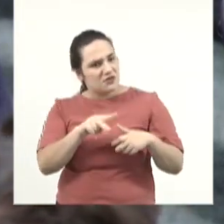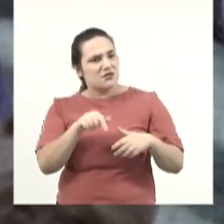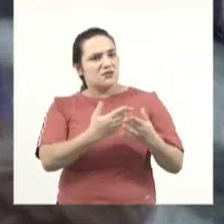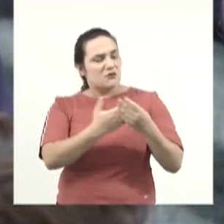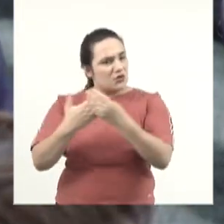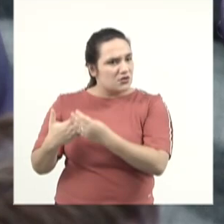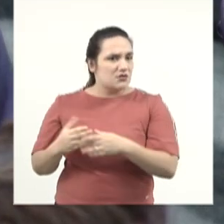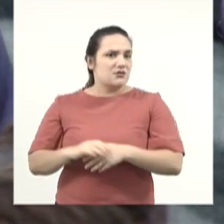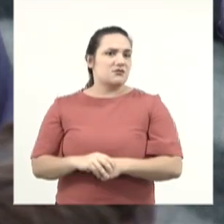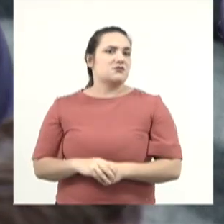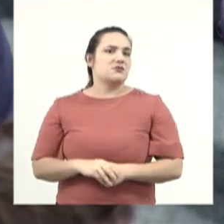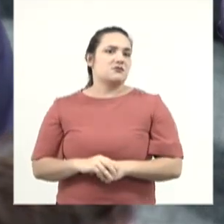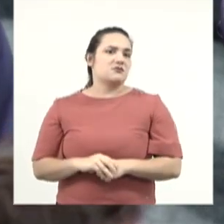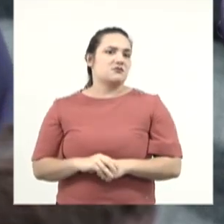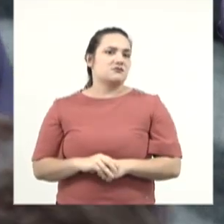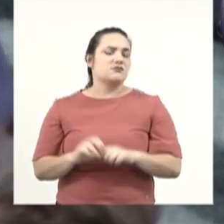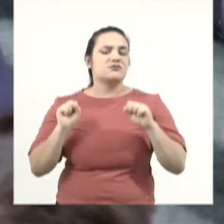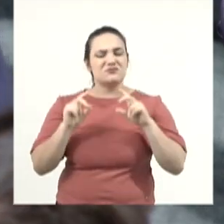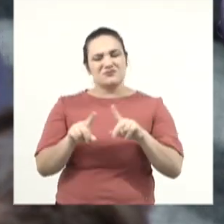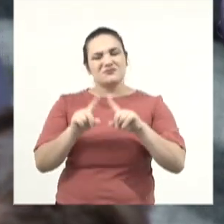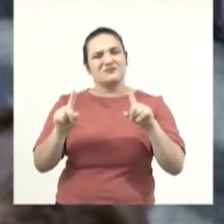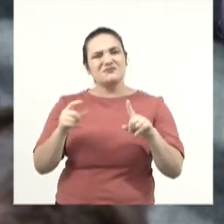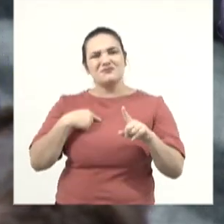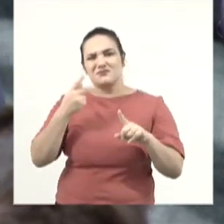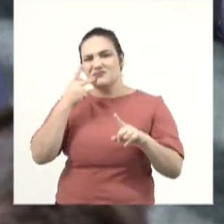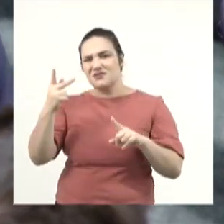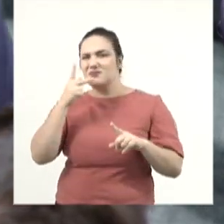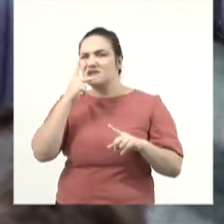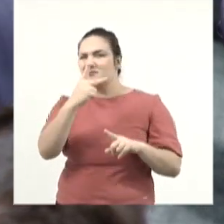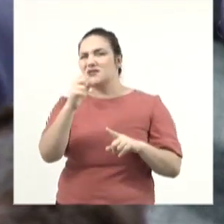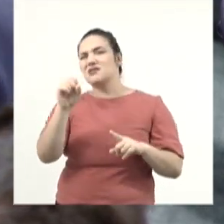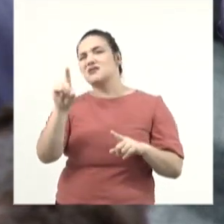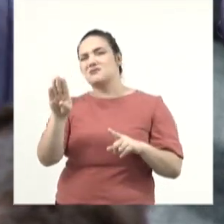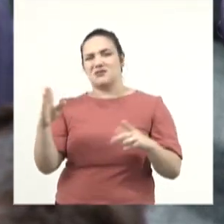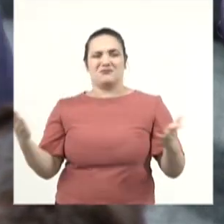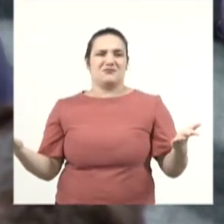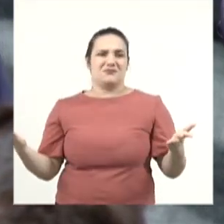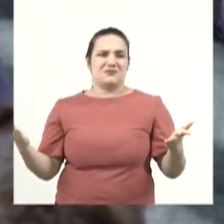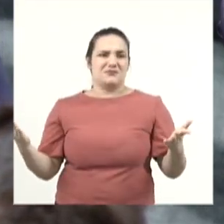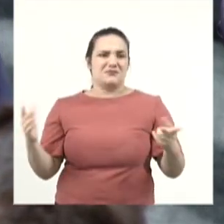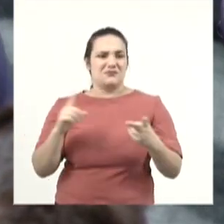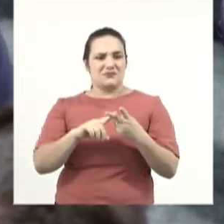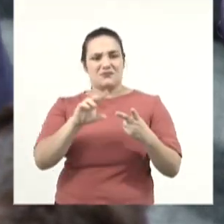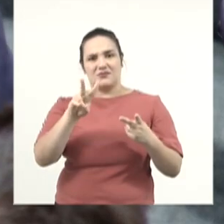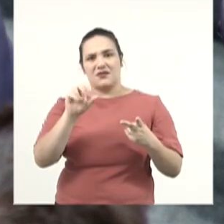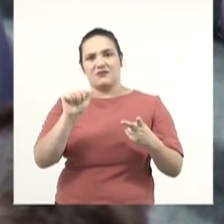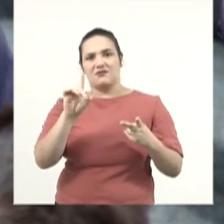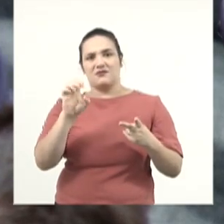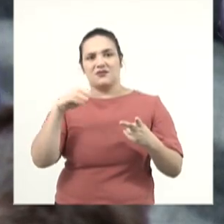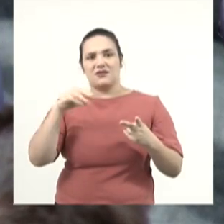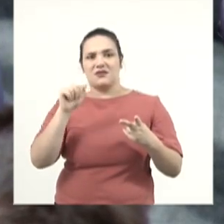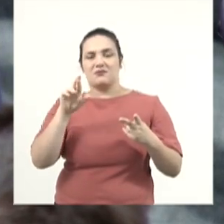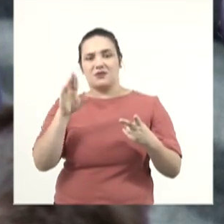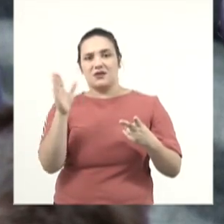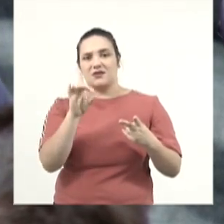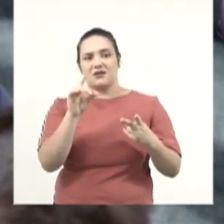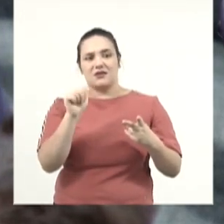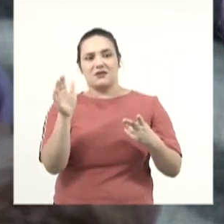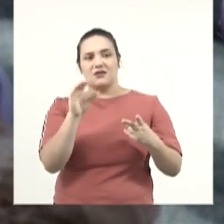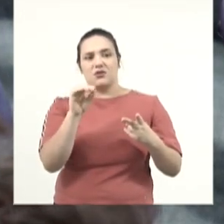nesse processo. E usou também a questão do PSDB. Valdemar da Costa Neta é do PL e foi preso.